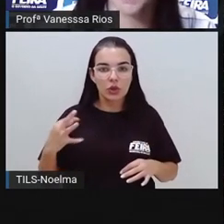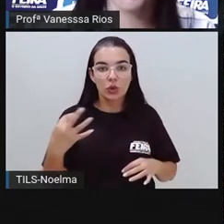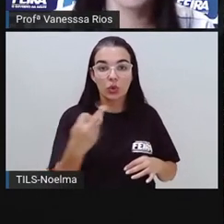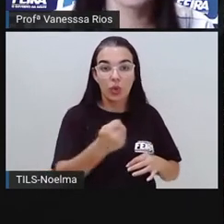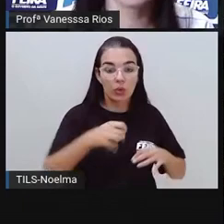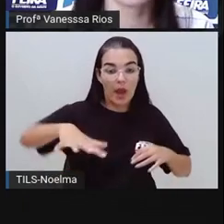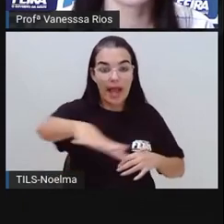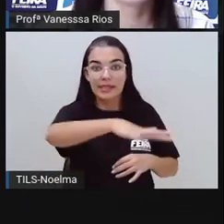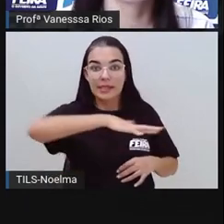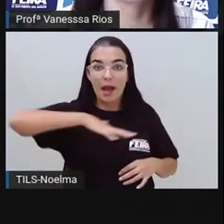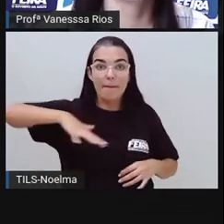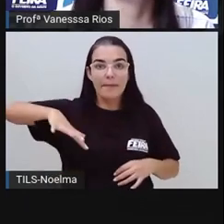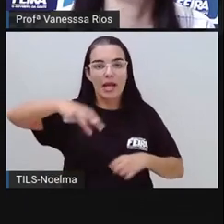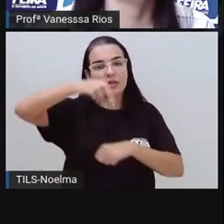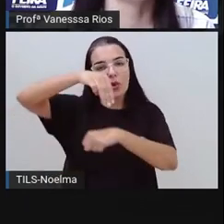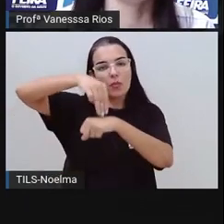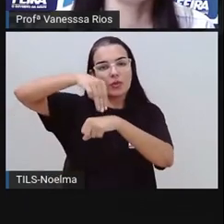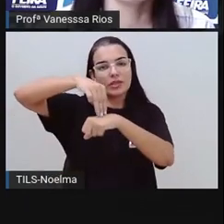ocupa.